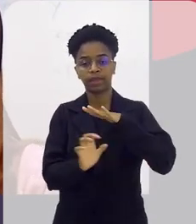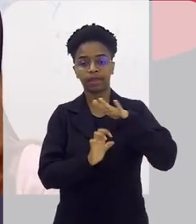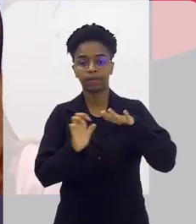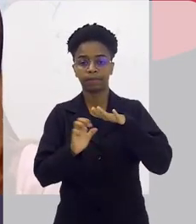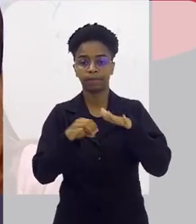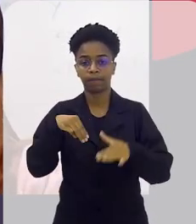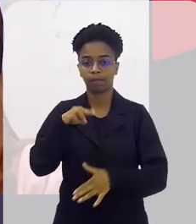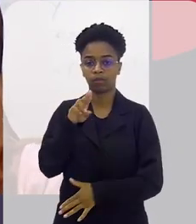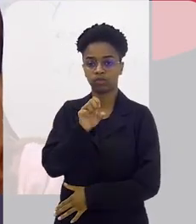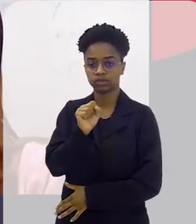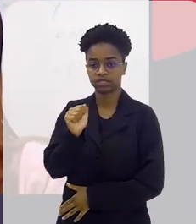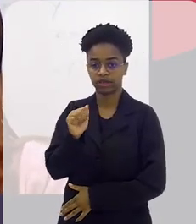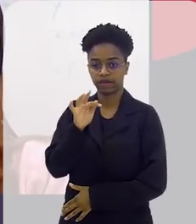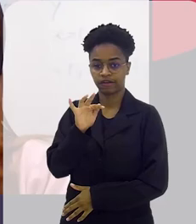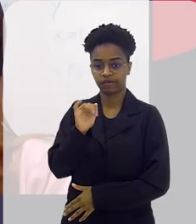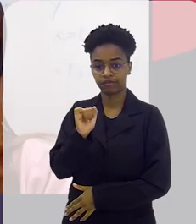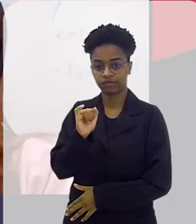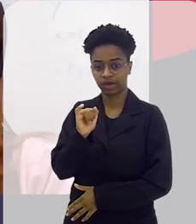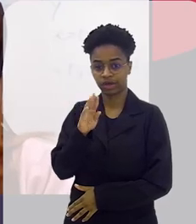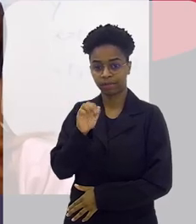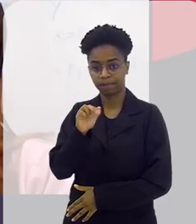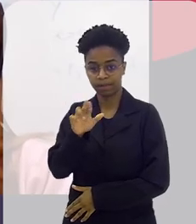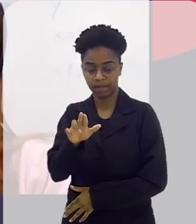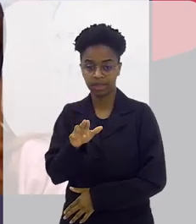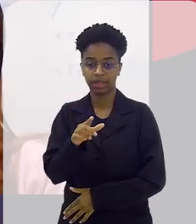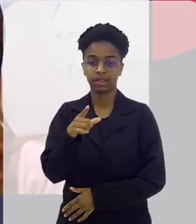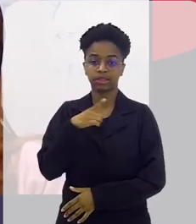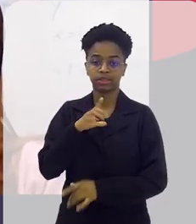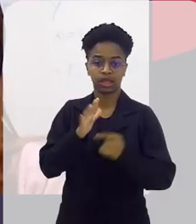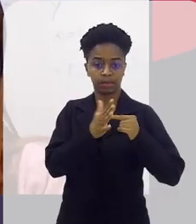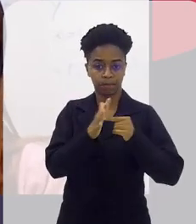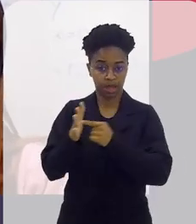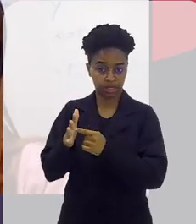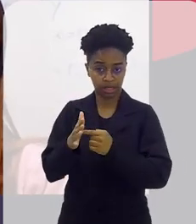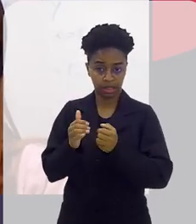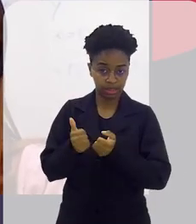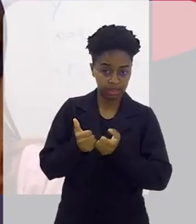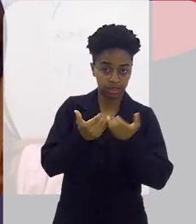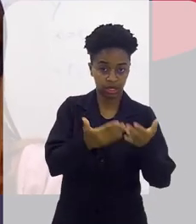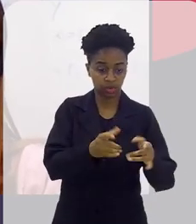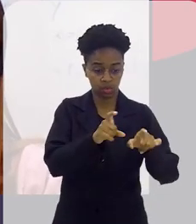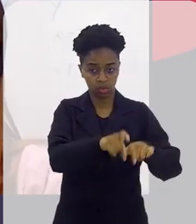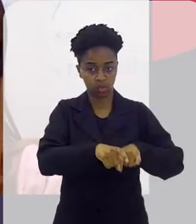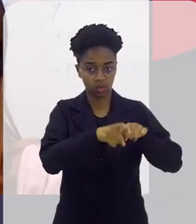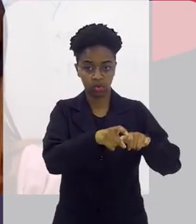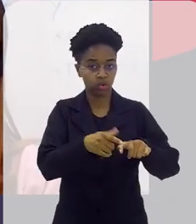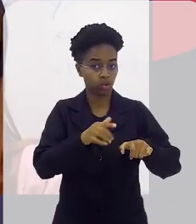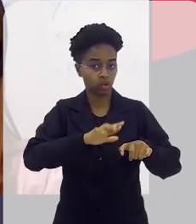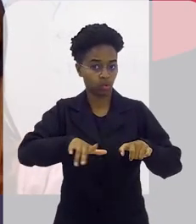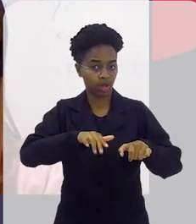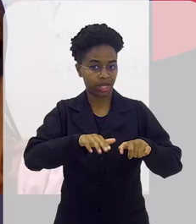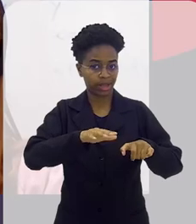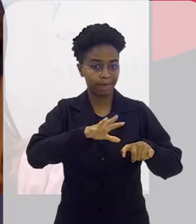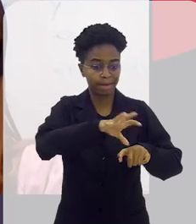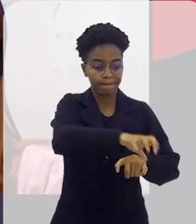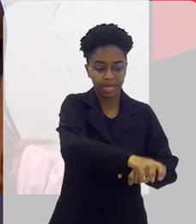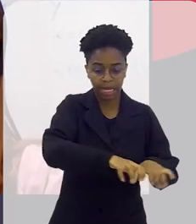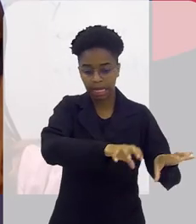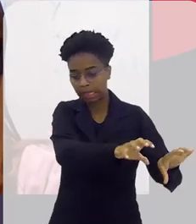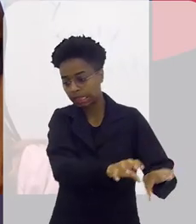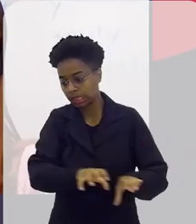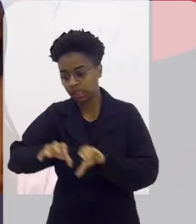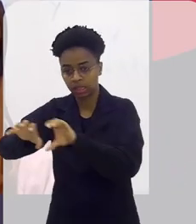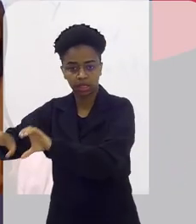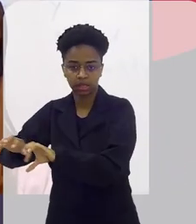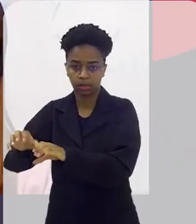startup, da Pfizer, ela levou o maquinário para a plantação. Em nenhum momento ela tirou da plantação